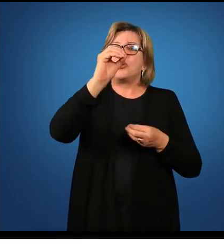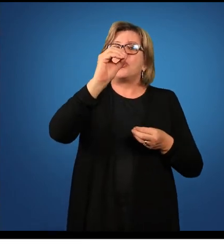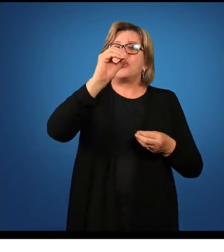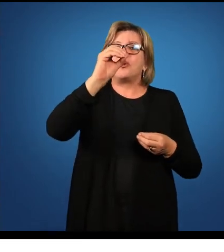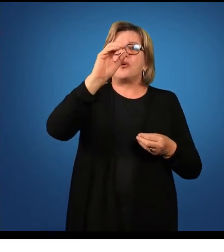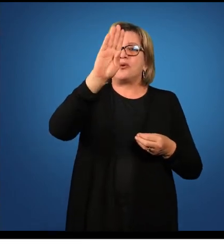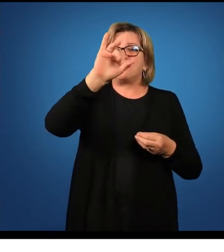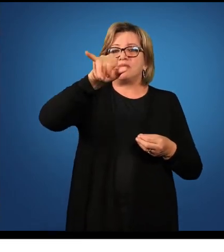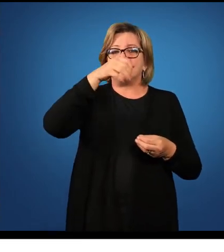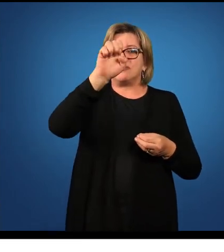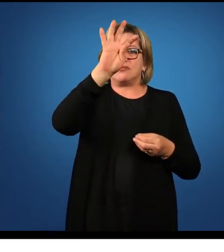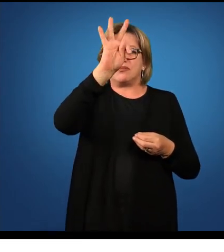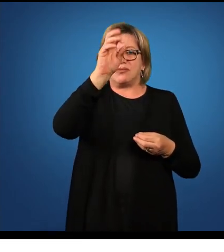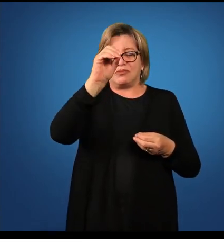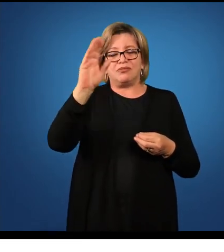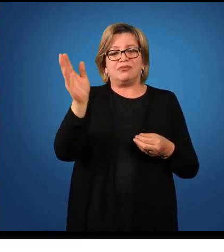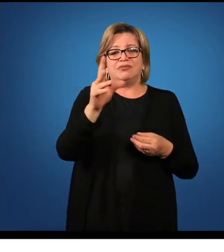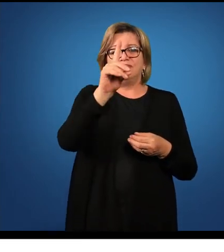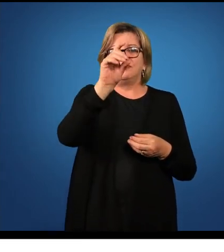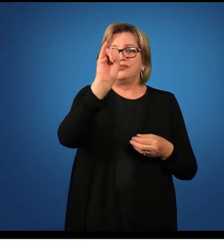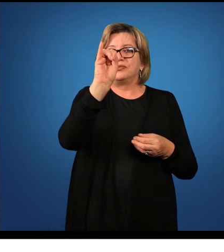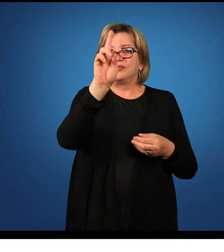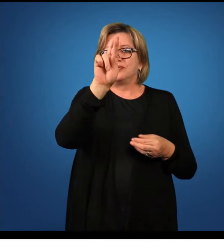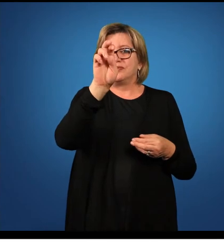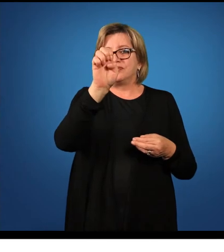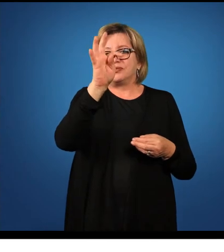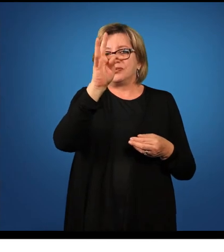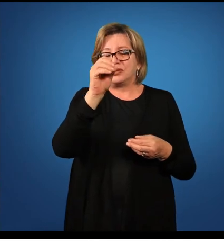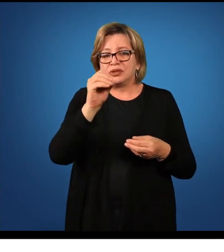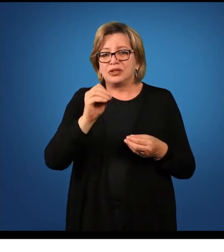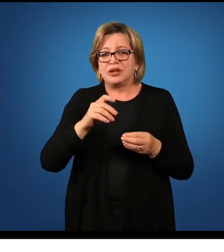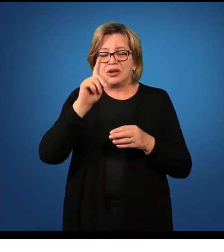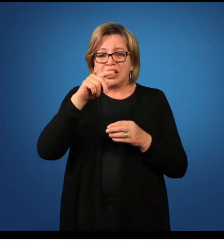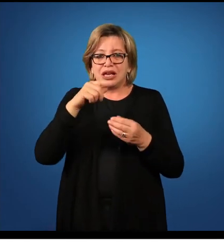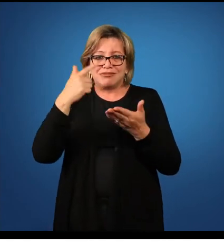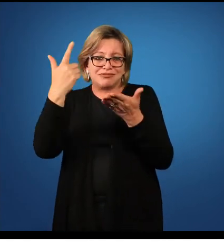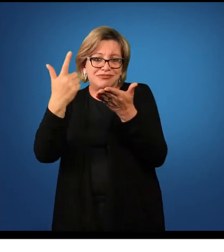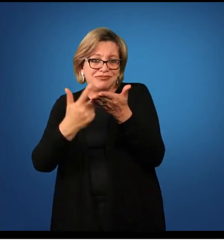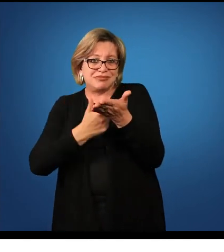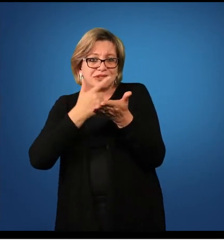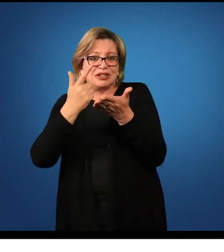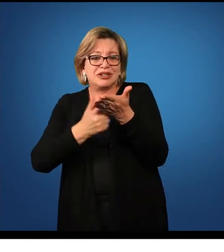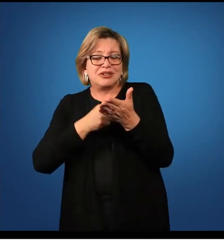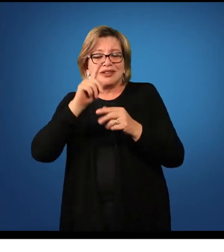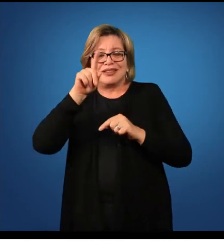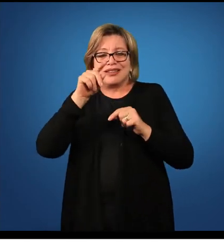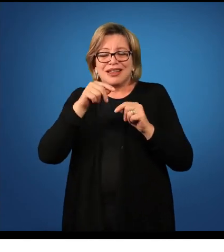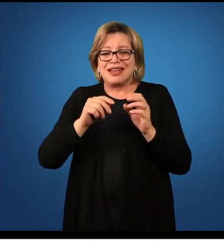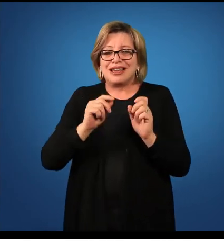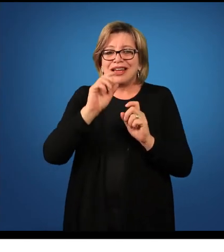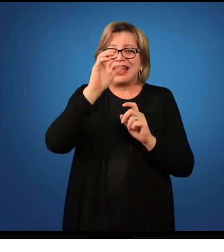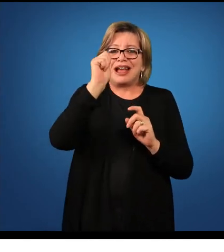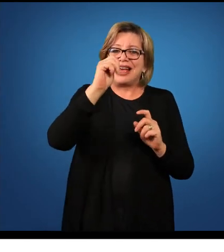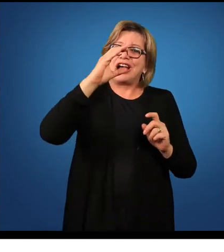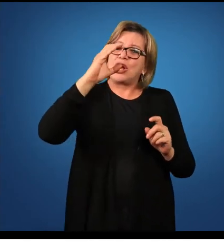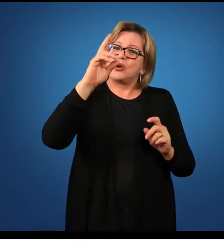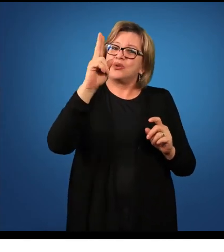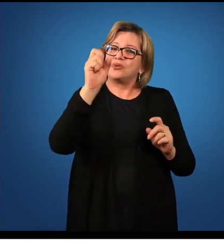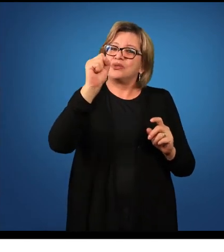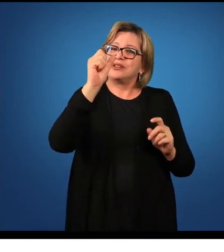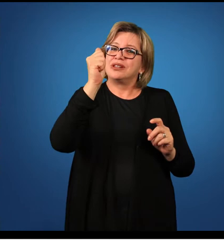Os livros. Os livros, então, tem que ir para o caso acusativo, plural,